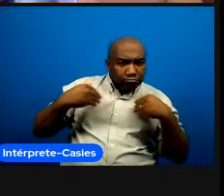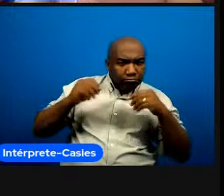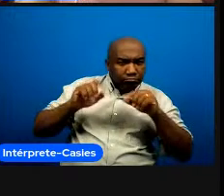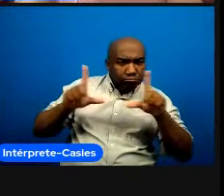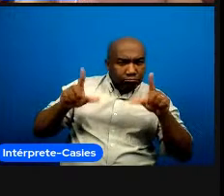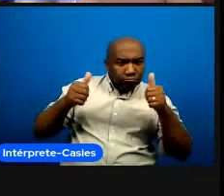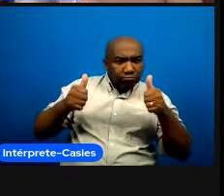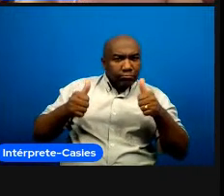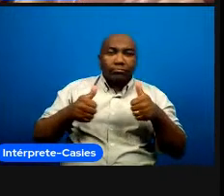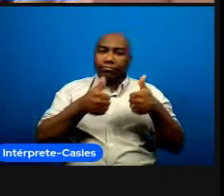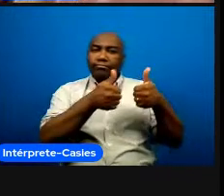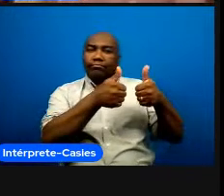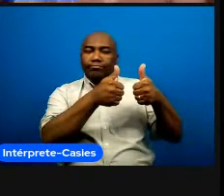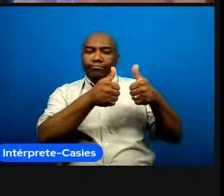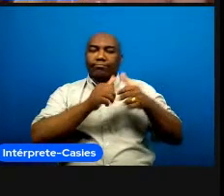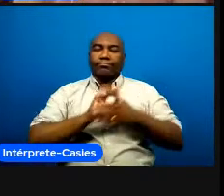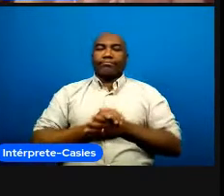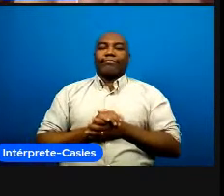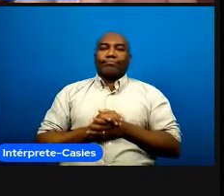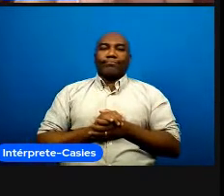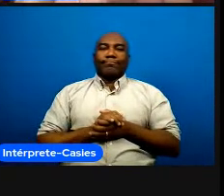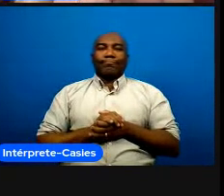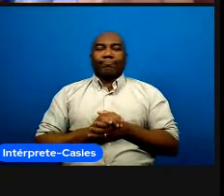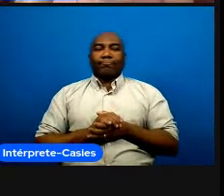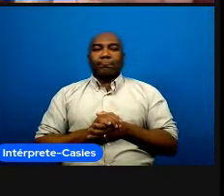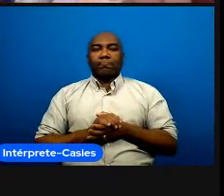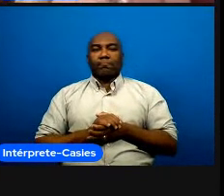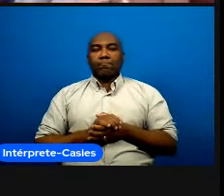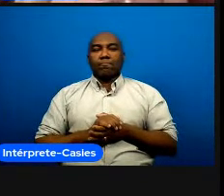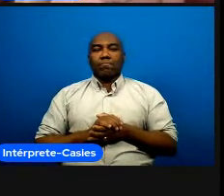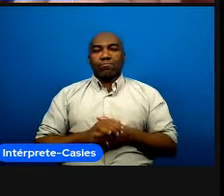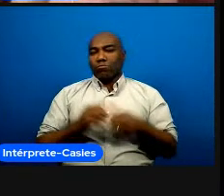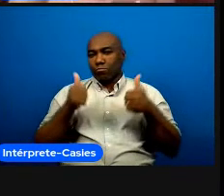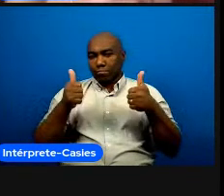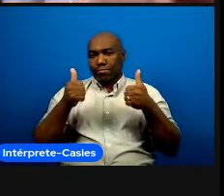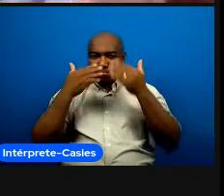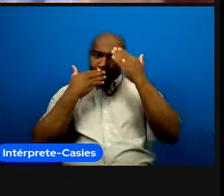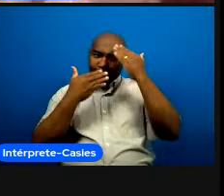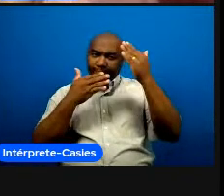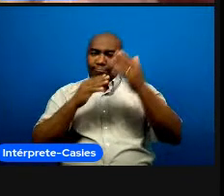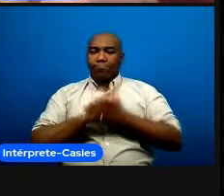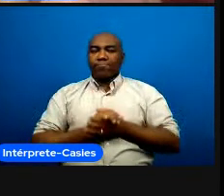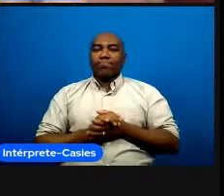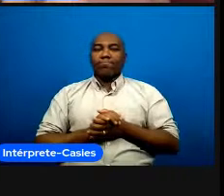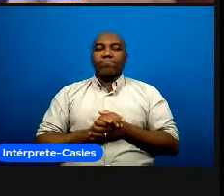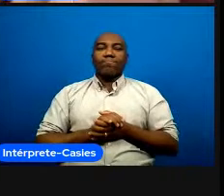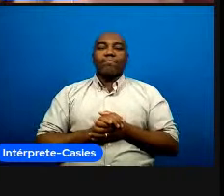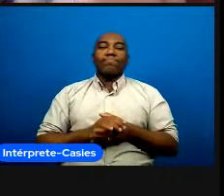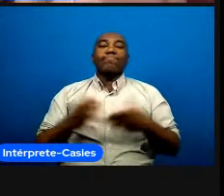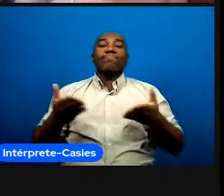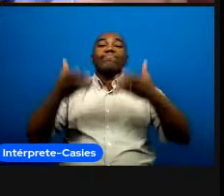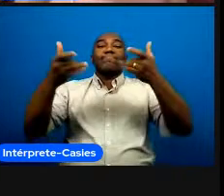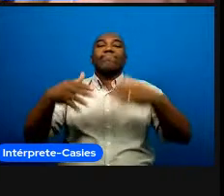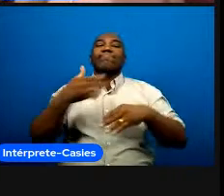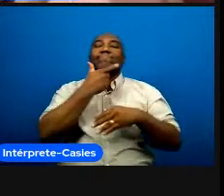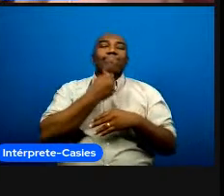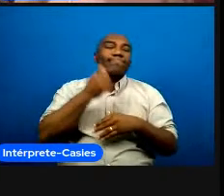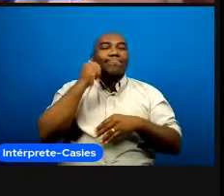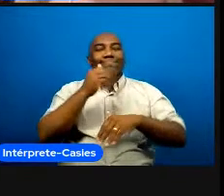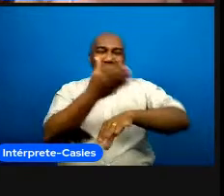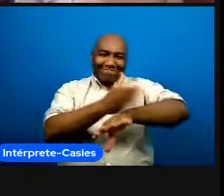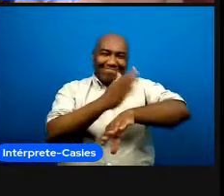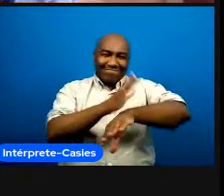tá sim Maravilha ótimo obrigado então agora aqui né treinadores e treinadoras professores e